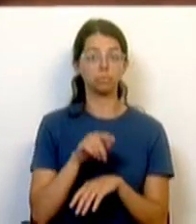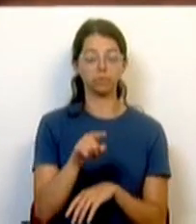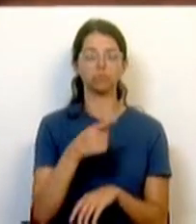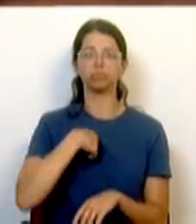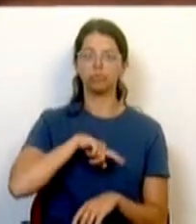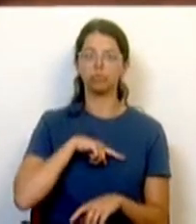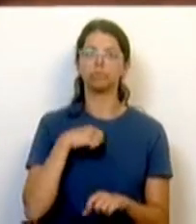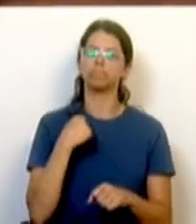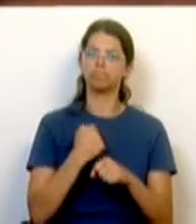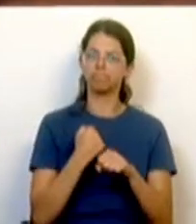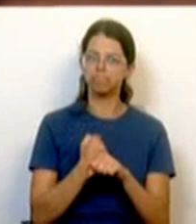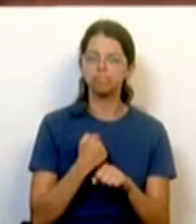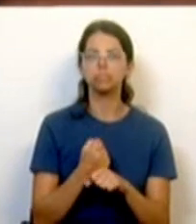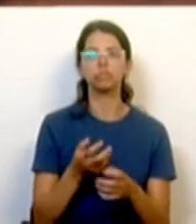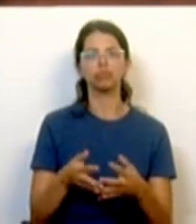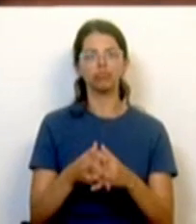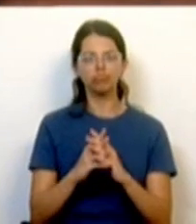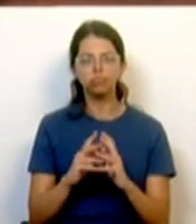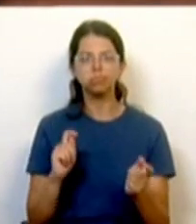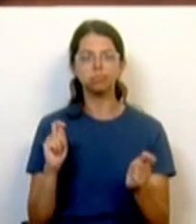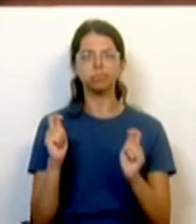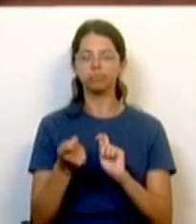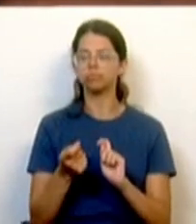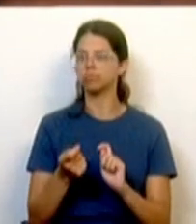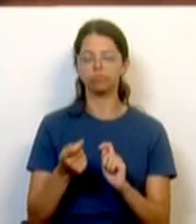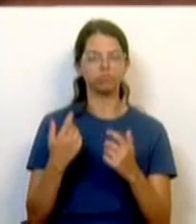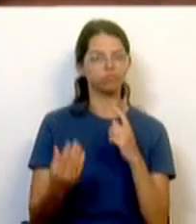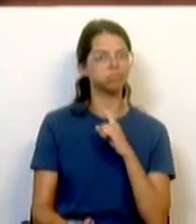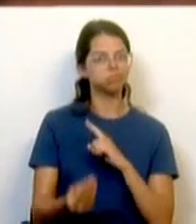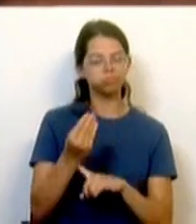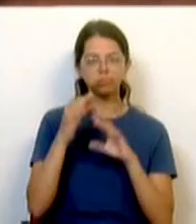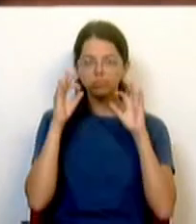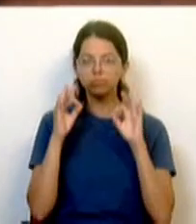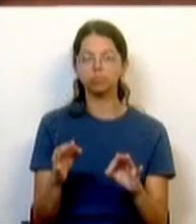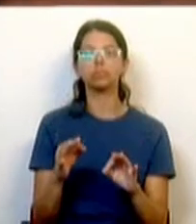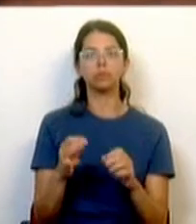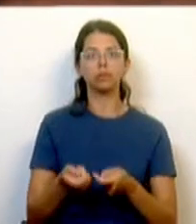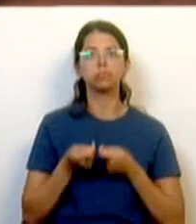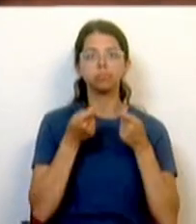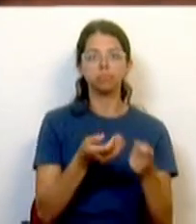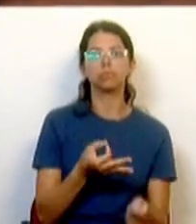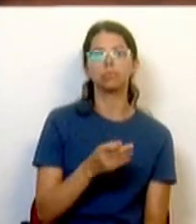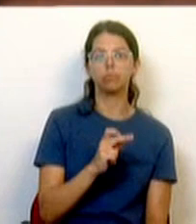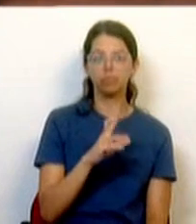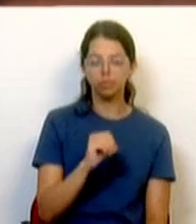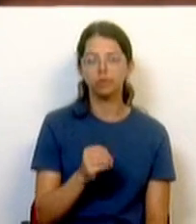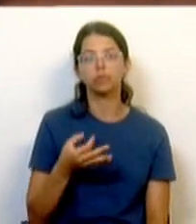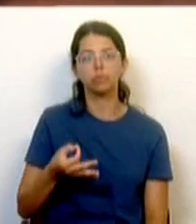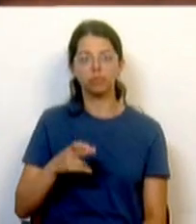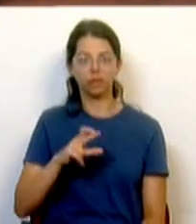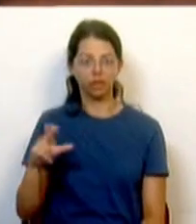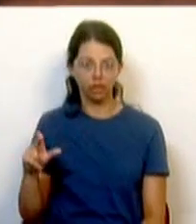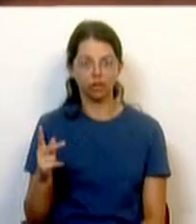mobilizámos de uma forma estrutural sem precedentes investimento do PARS e do PRR para